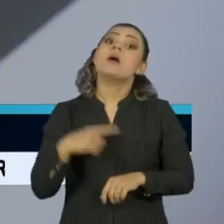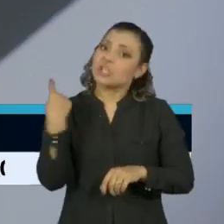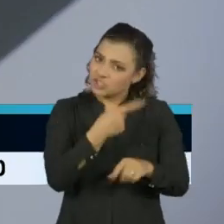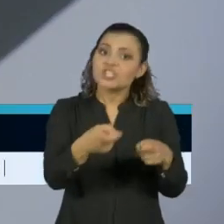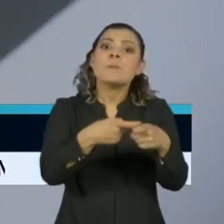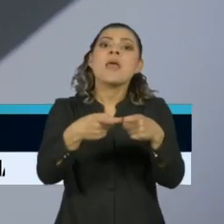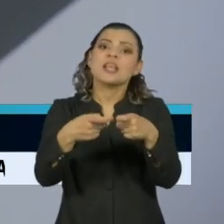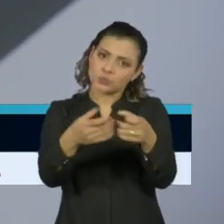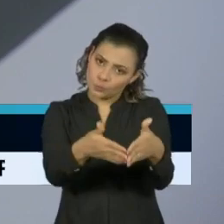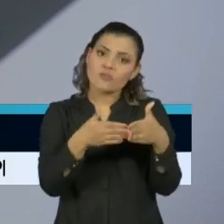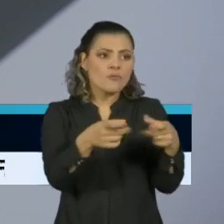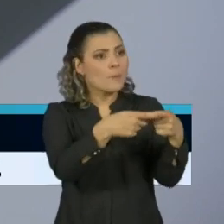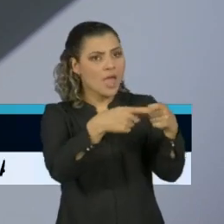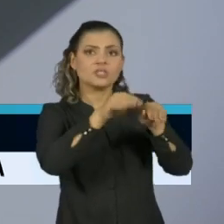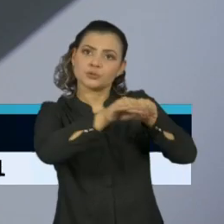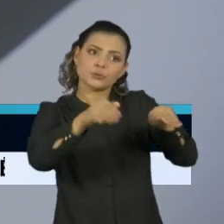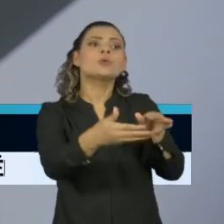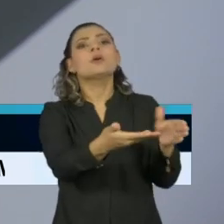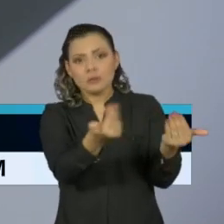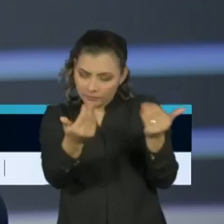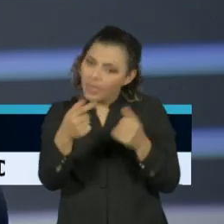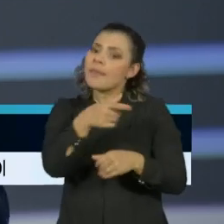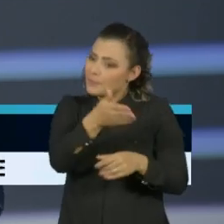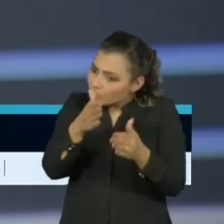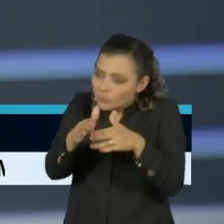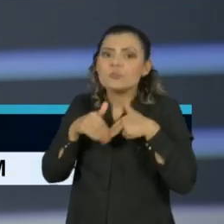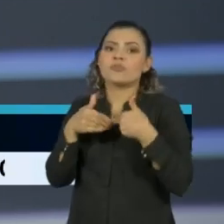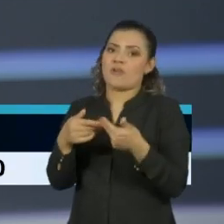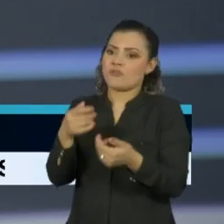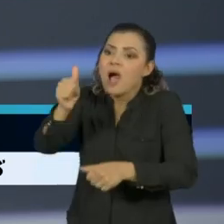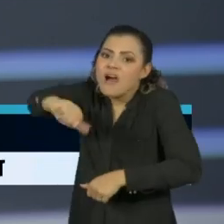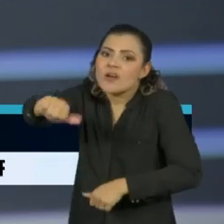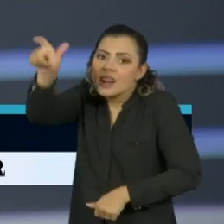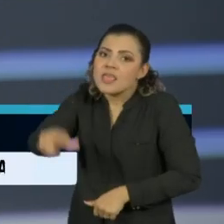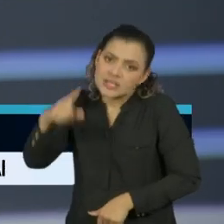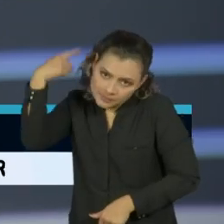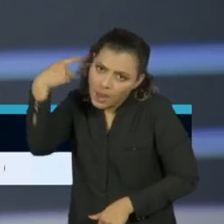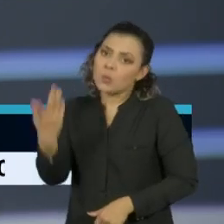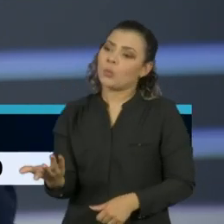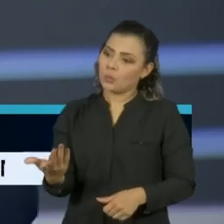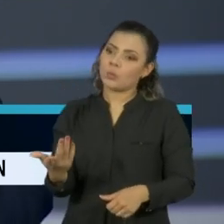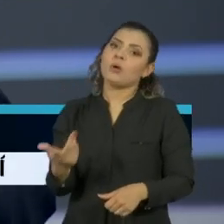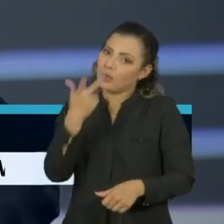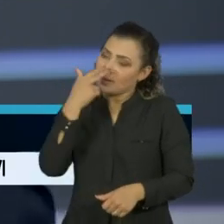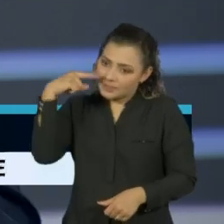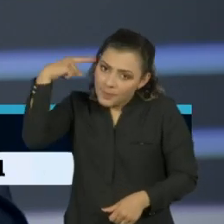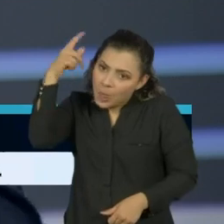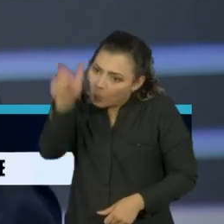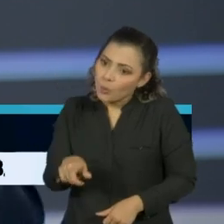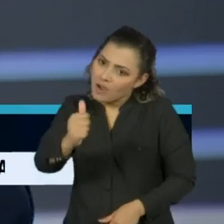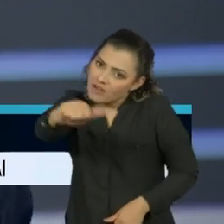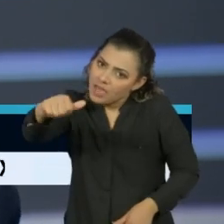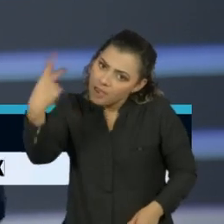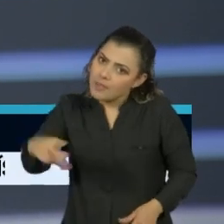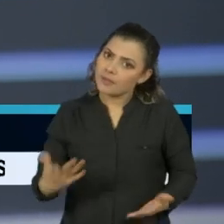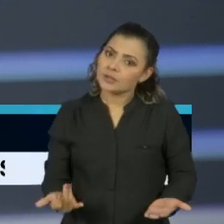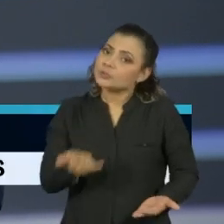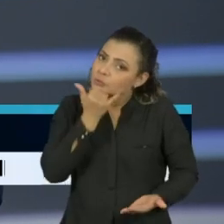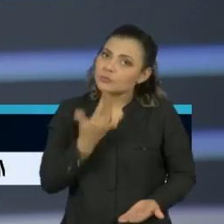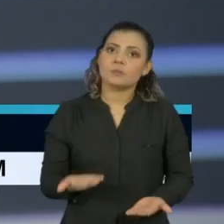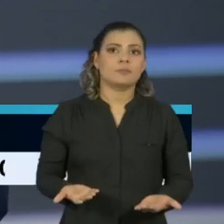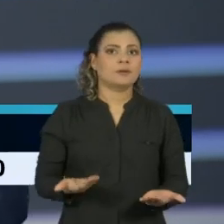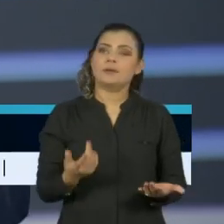médica para interditar esse maluco, não é? O que ele disse? Sim, olha, eu até estou...